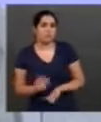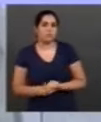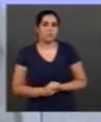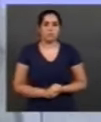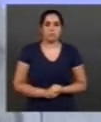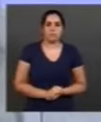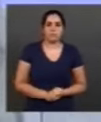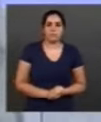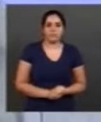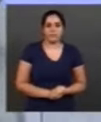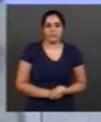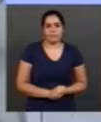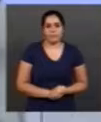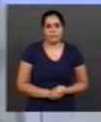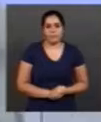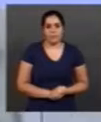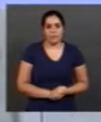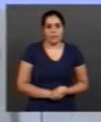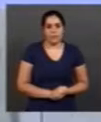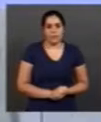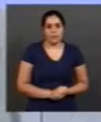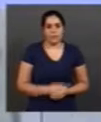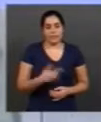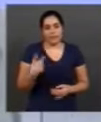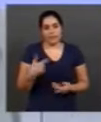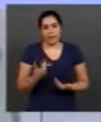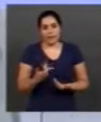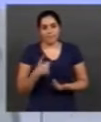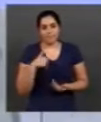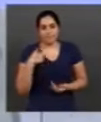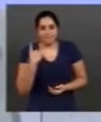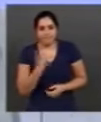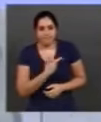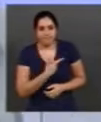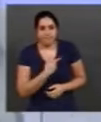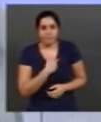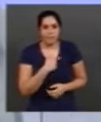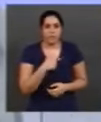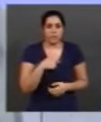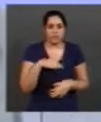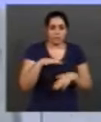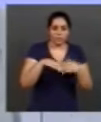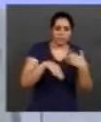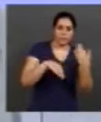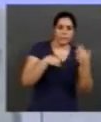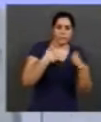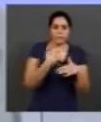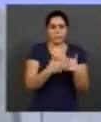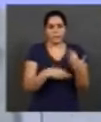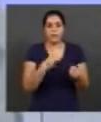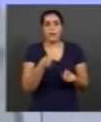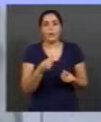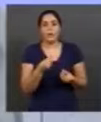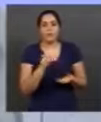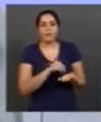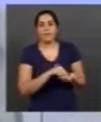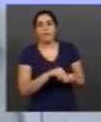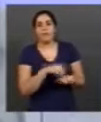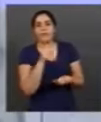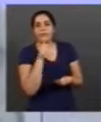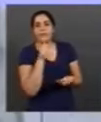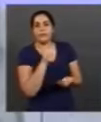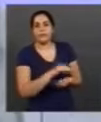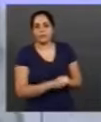certo? E com isso a gente vai postergando essa questão, por exemplo, da crise hídrica, né? Postergar por quê?